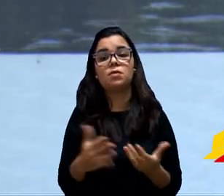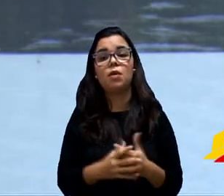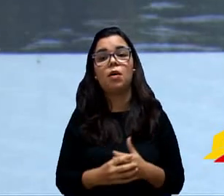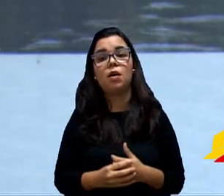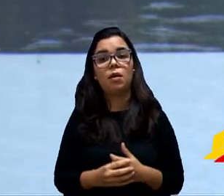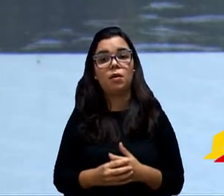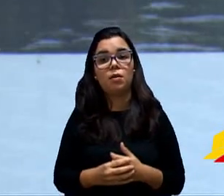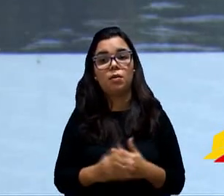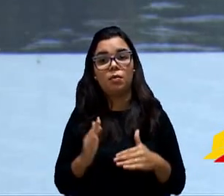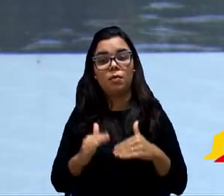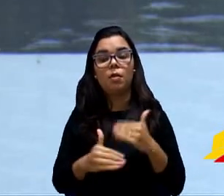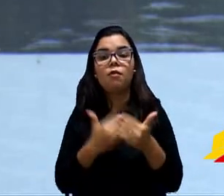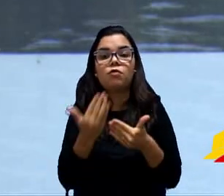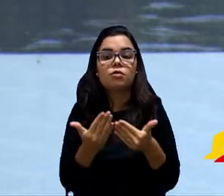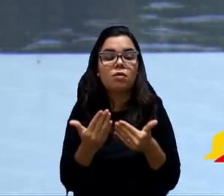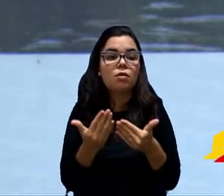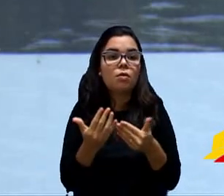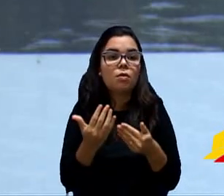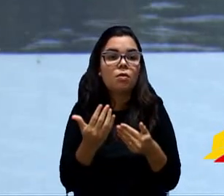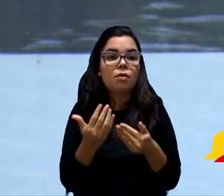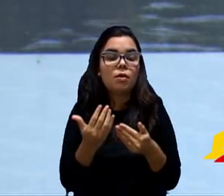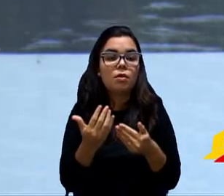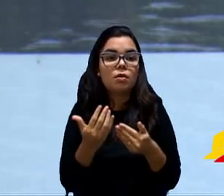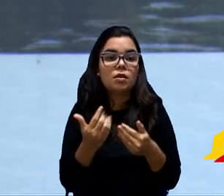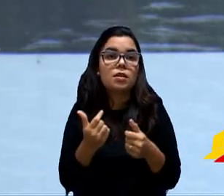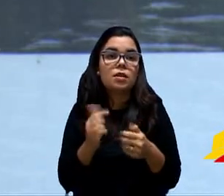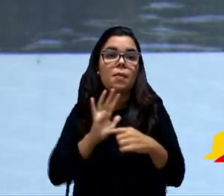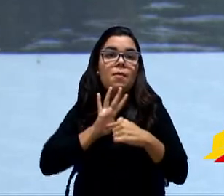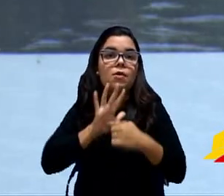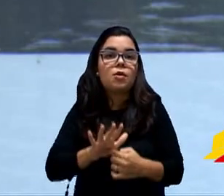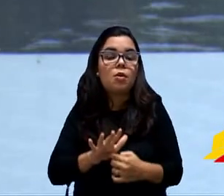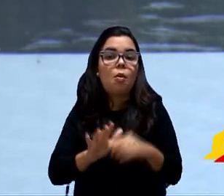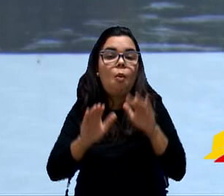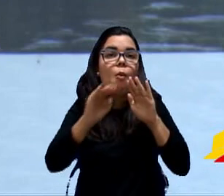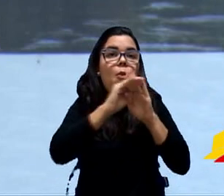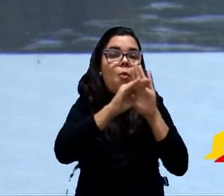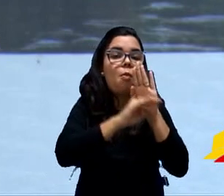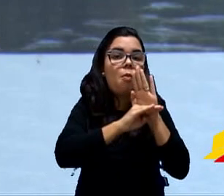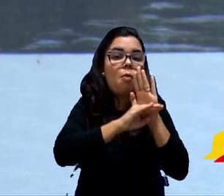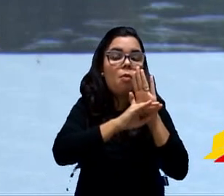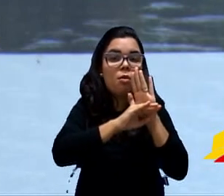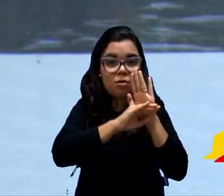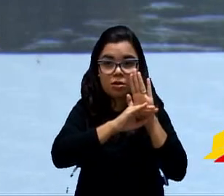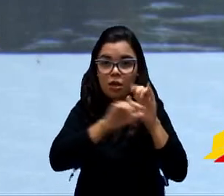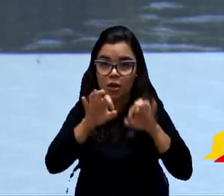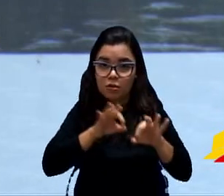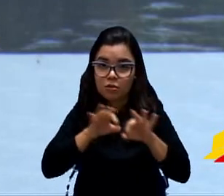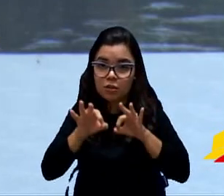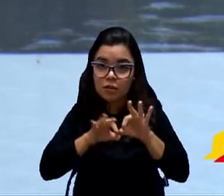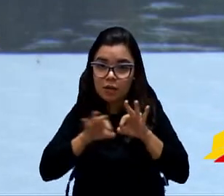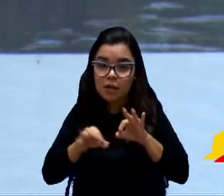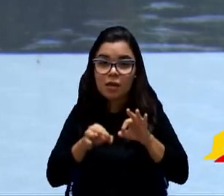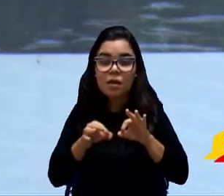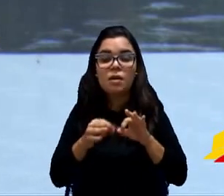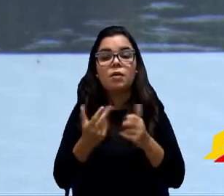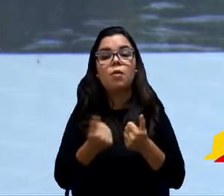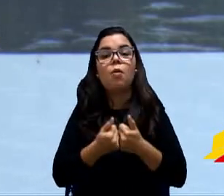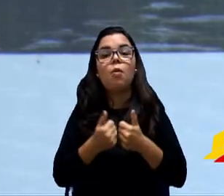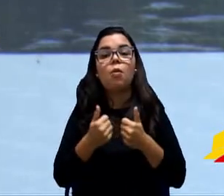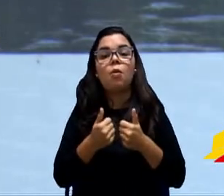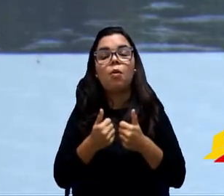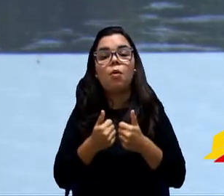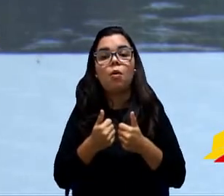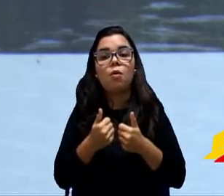reguladora que se apresente um projeto de lei onde o conteúdo 100% do custo da implantação